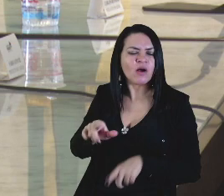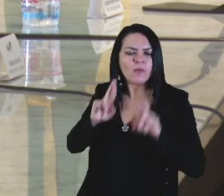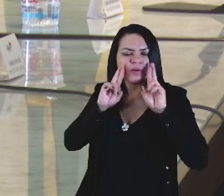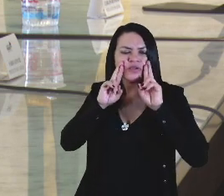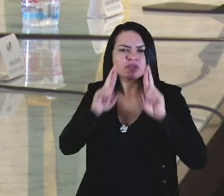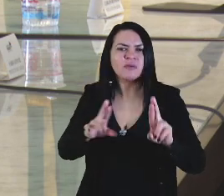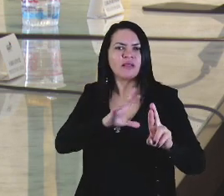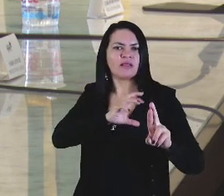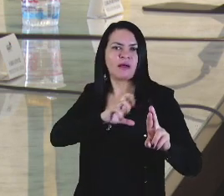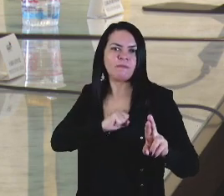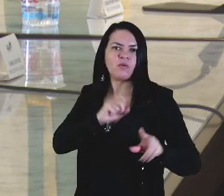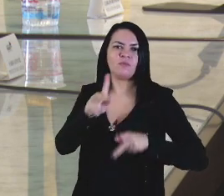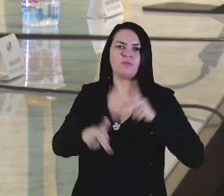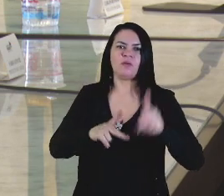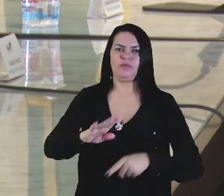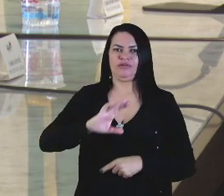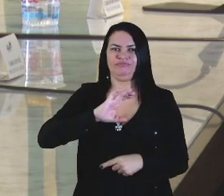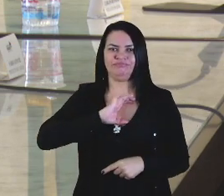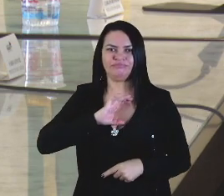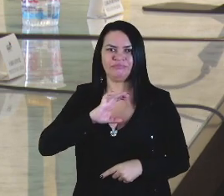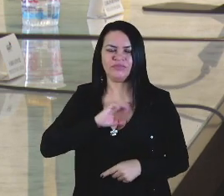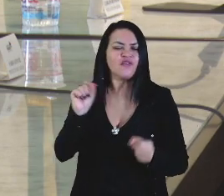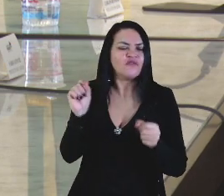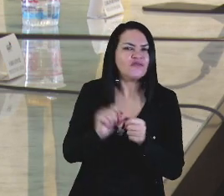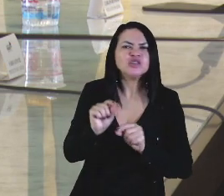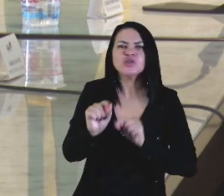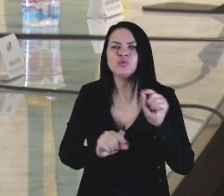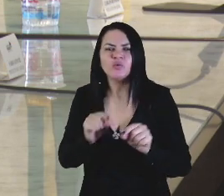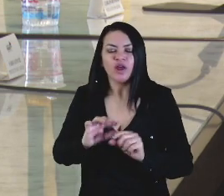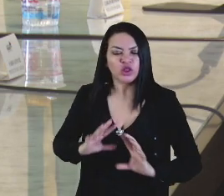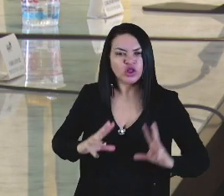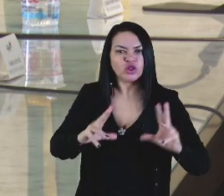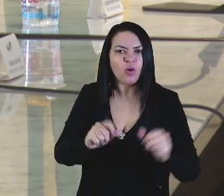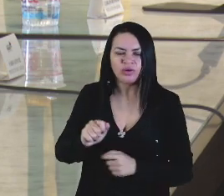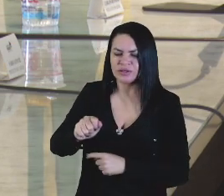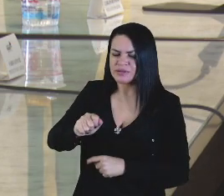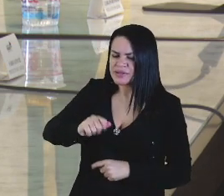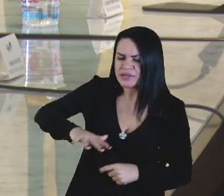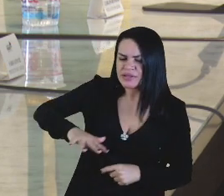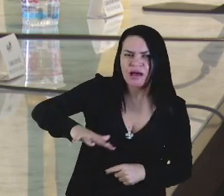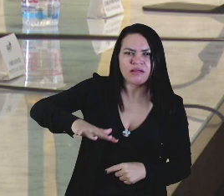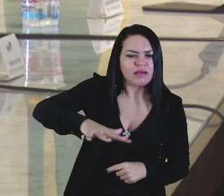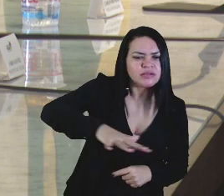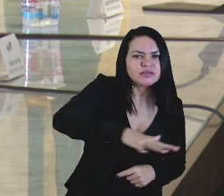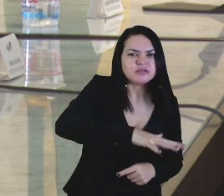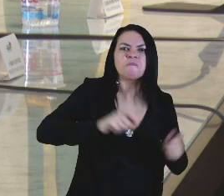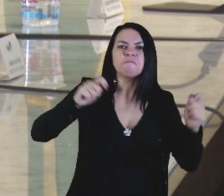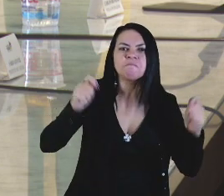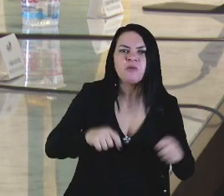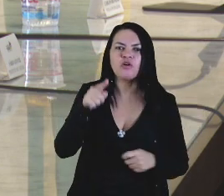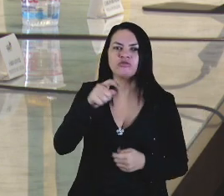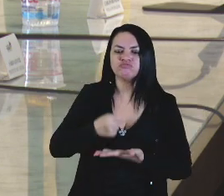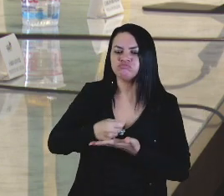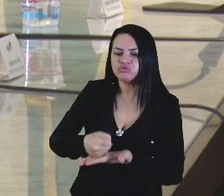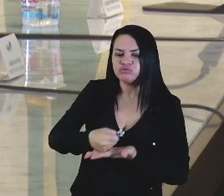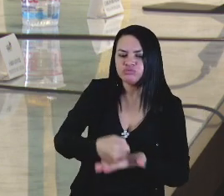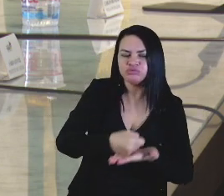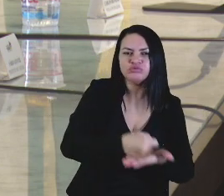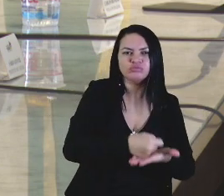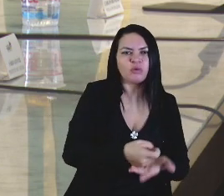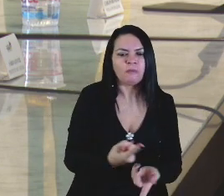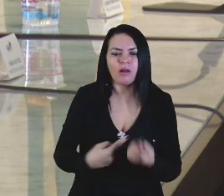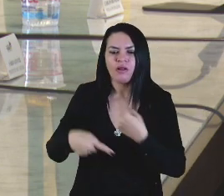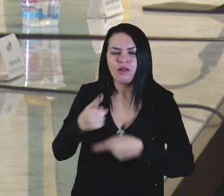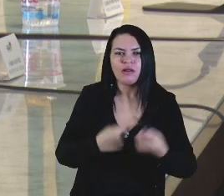amor à nossa população, fazendo com que em todas as áreas do Estado como um todo possam ser beneficiados. E hoje,